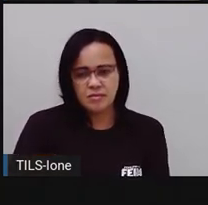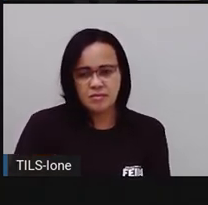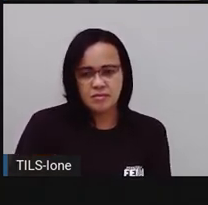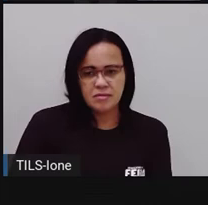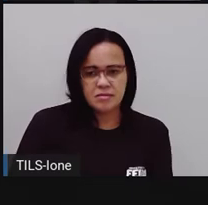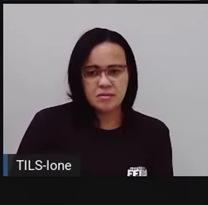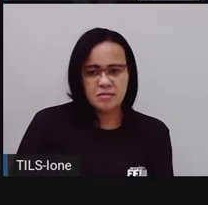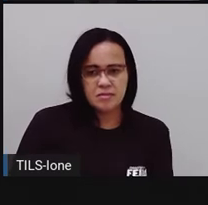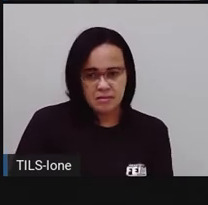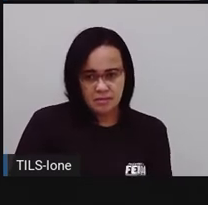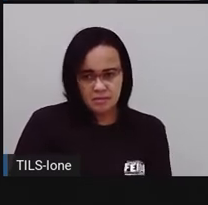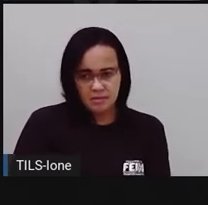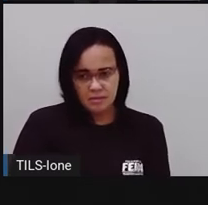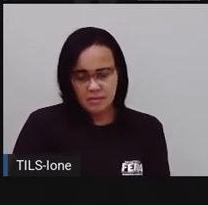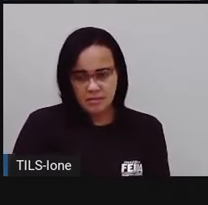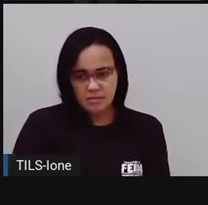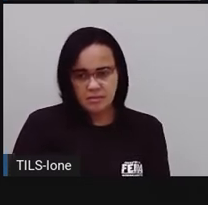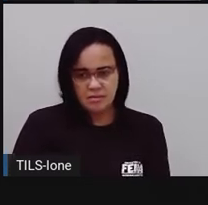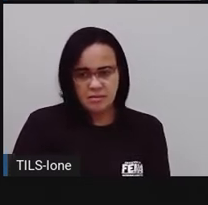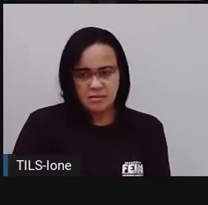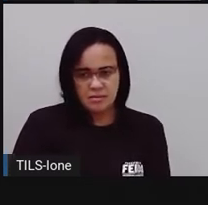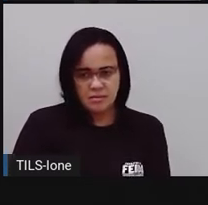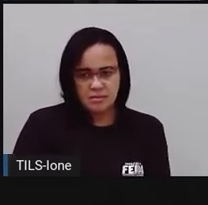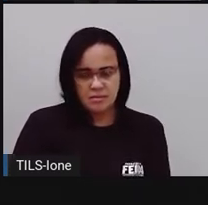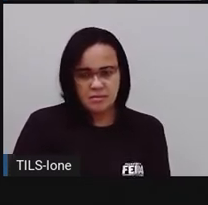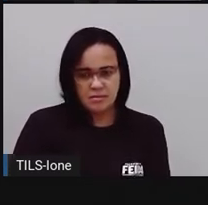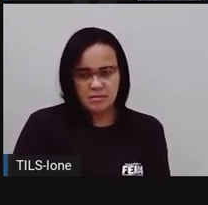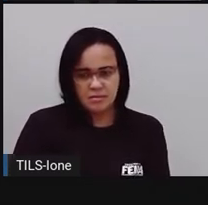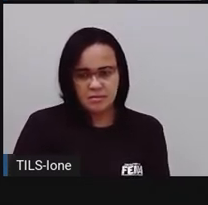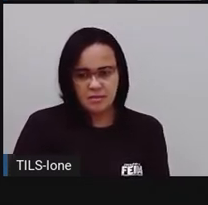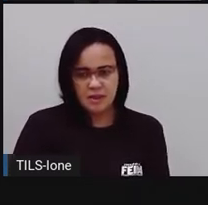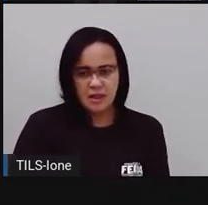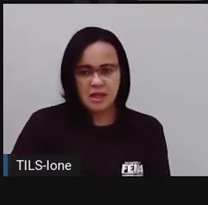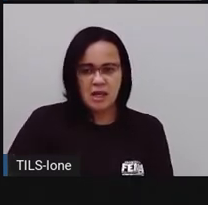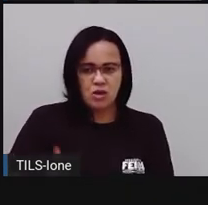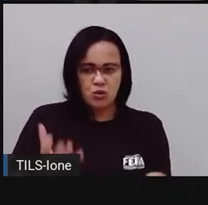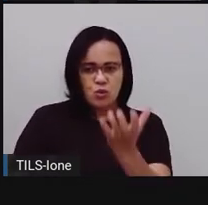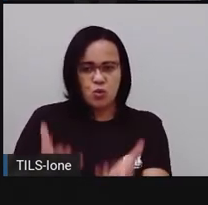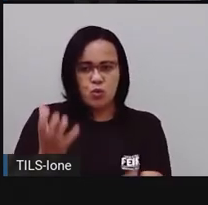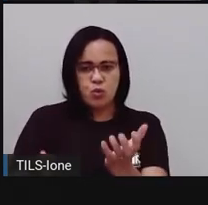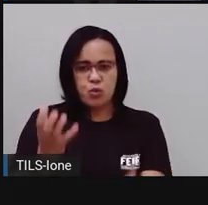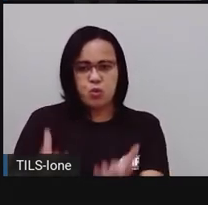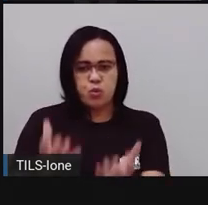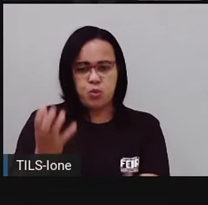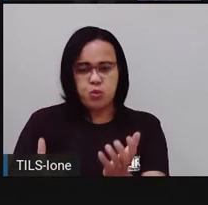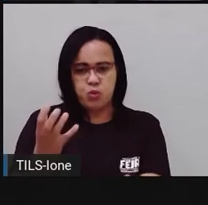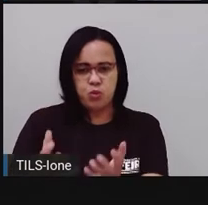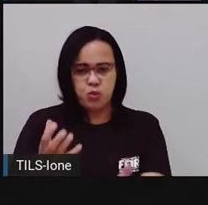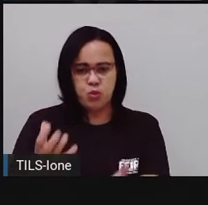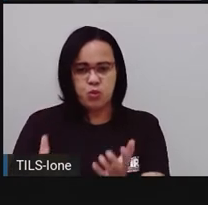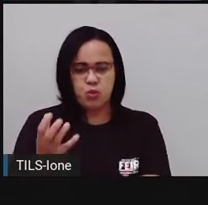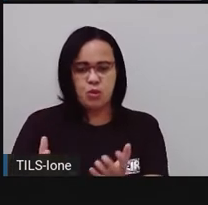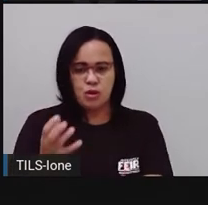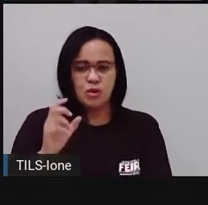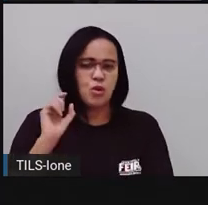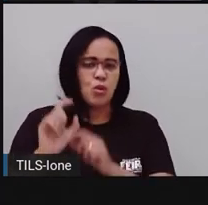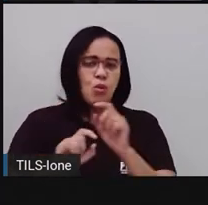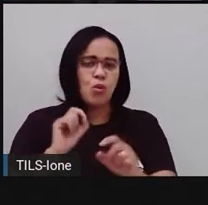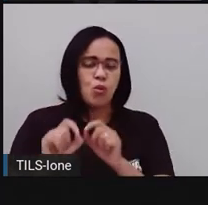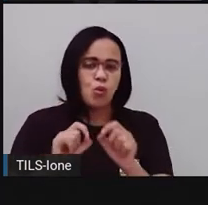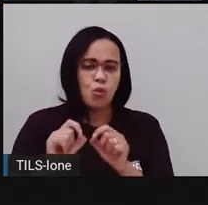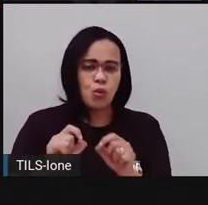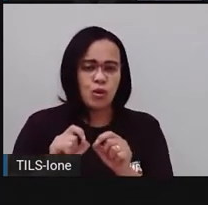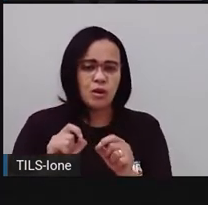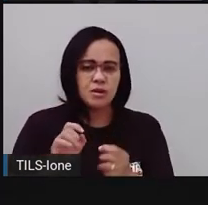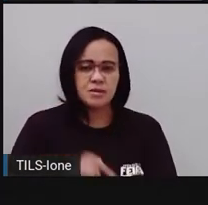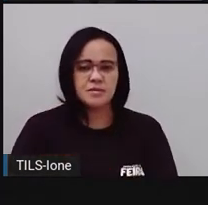O que mais? Que queimou o... O que foi que queimou? O